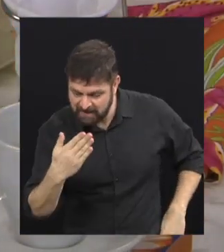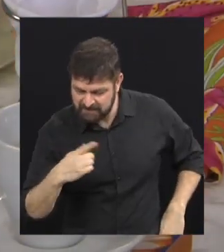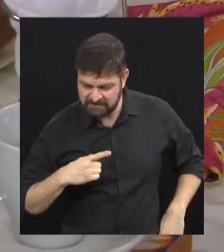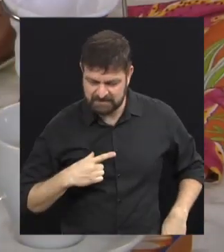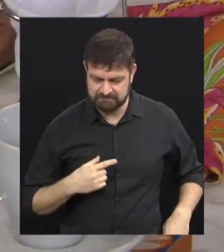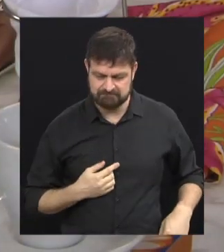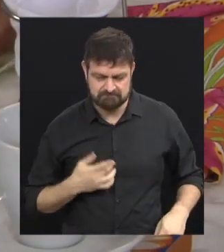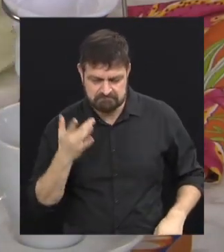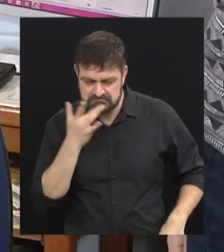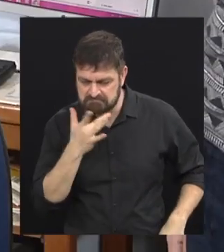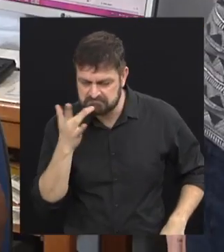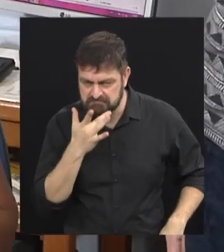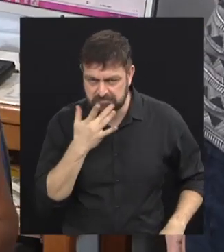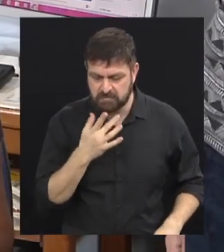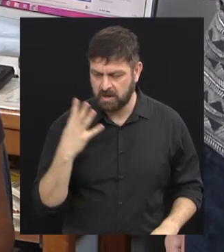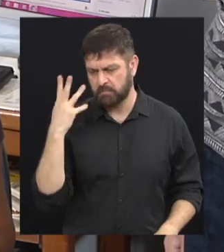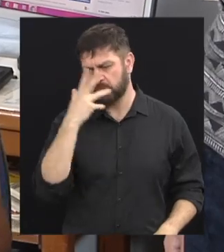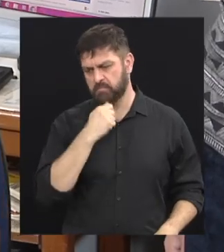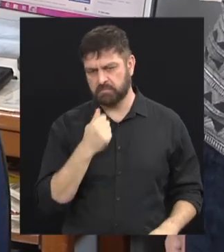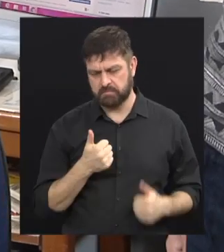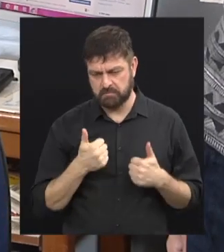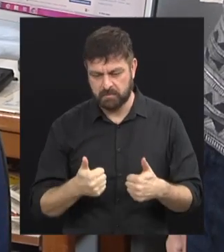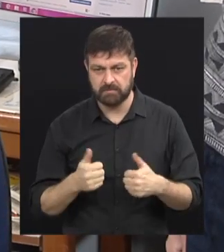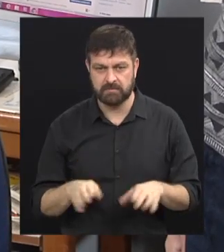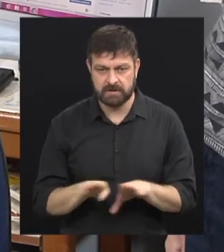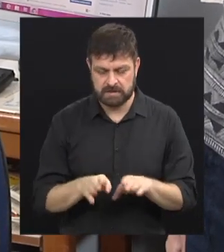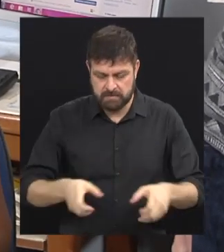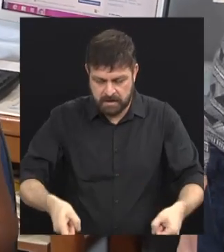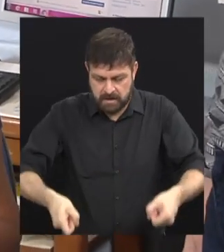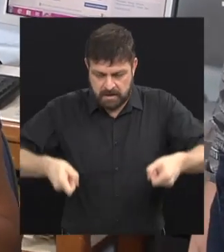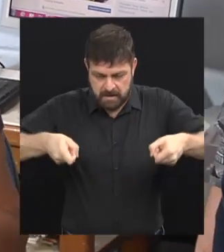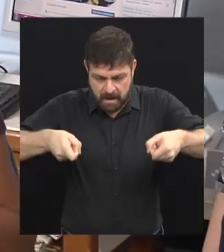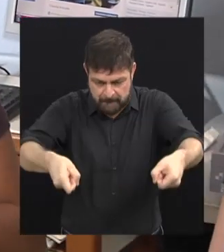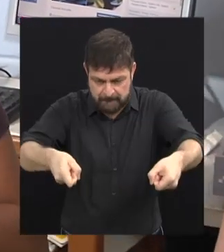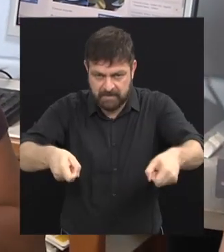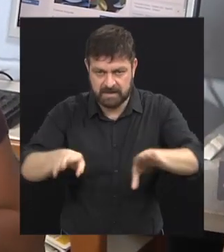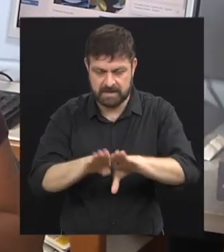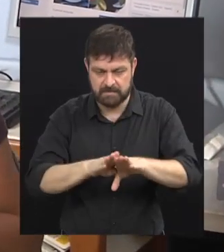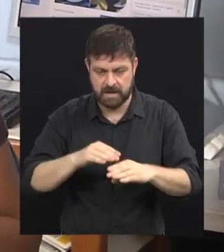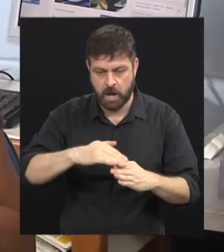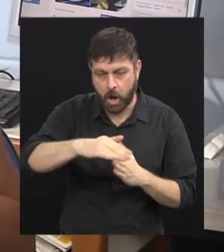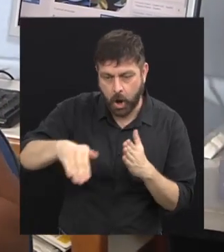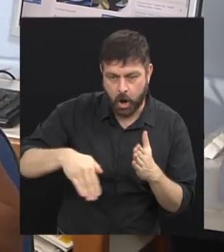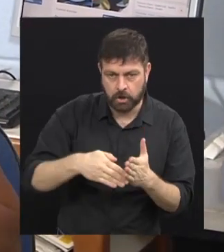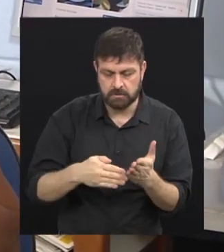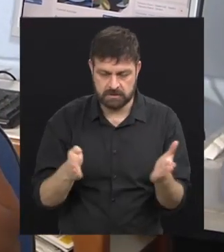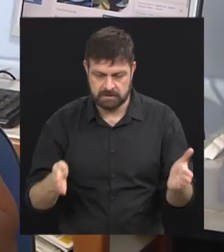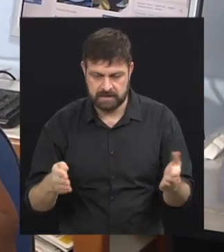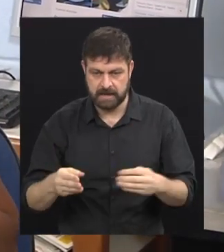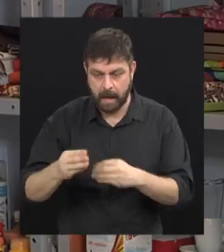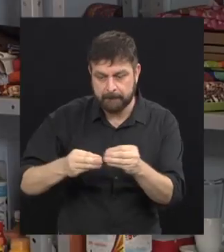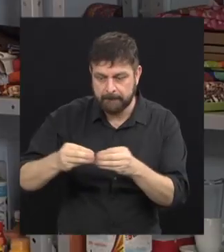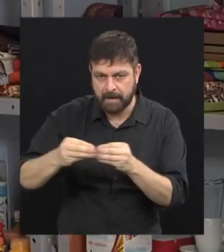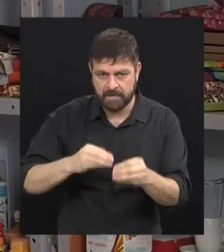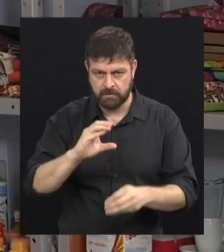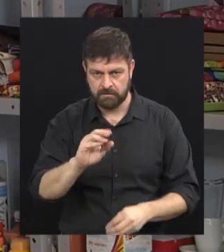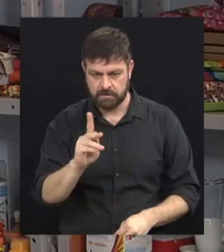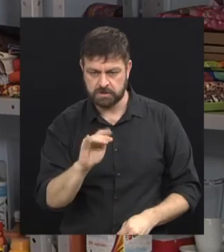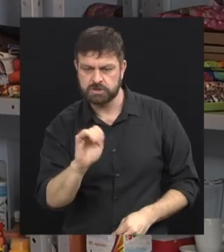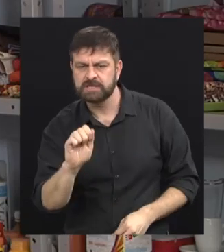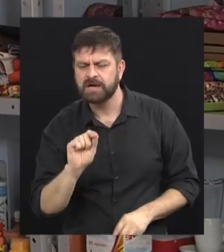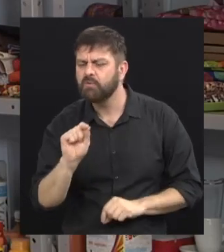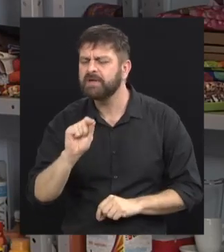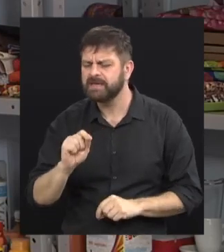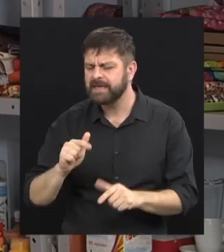muito bom mesmo. E as bandejinhas que acompanham também, então são todas revestidas na chita também. O que dá mais trabalho,